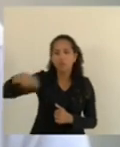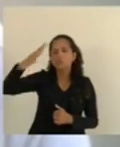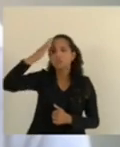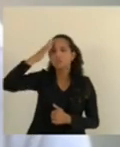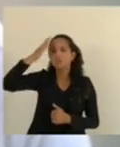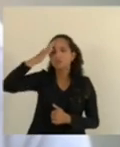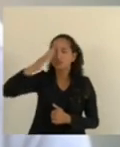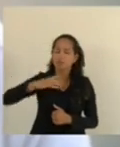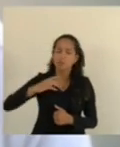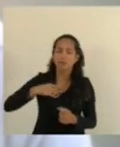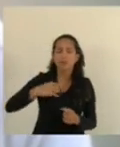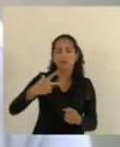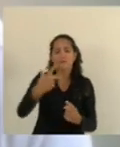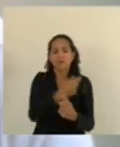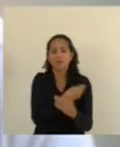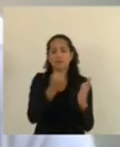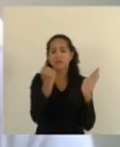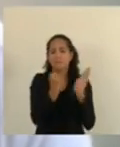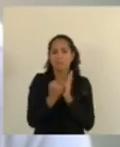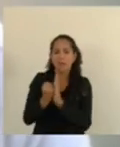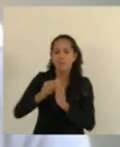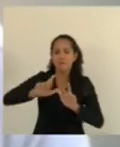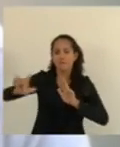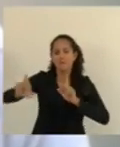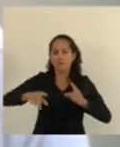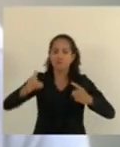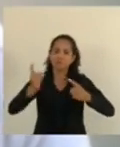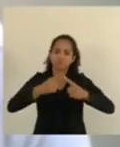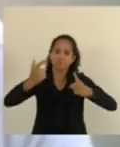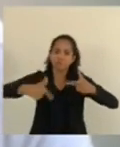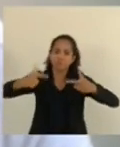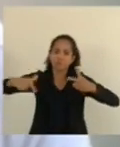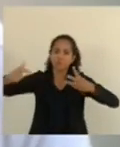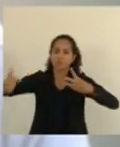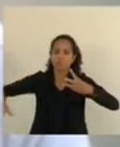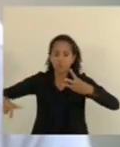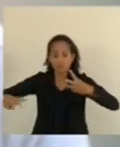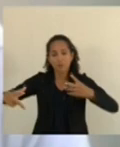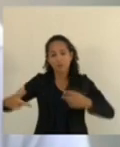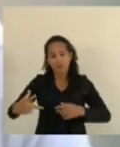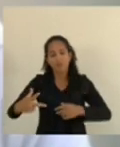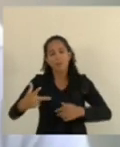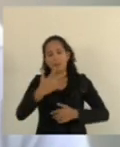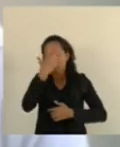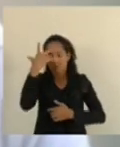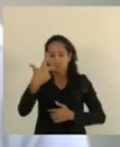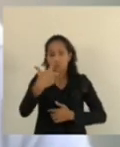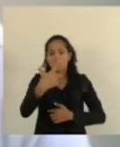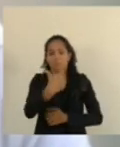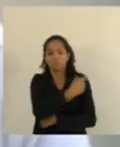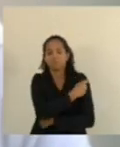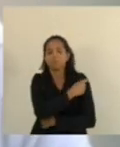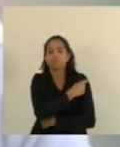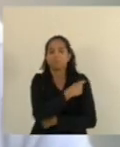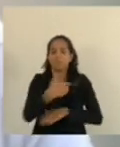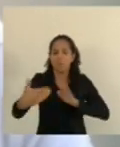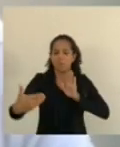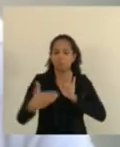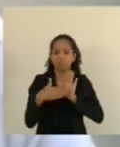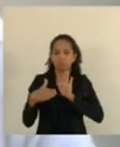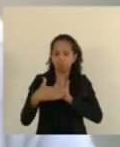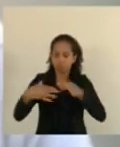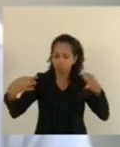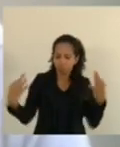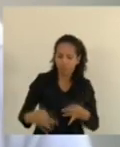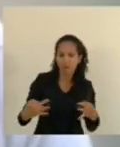inúmeras vacinas que são aplicadas em três vezes para que a pessoa possa ter a imunidade suficiente. Então, não é